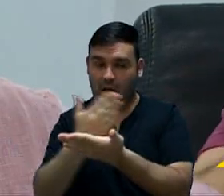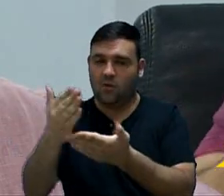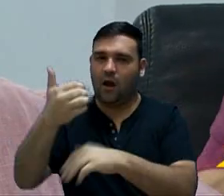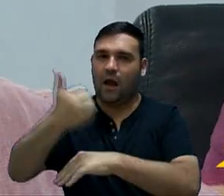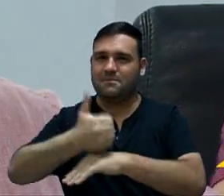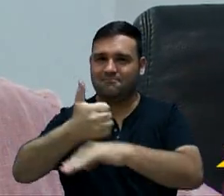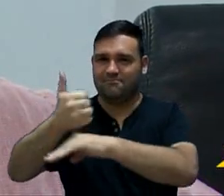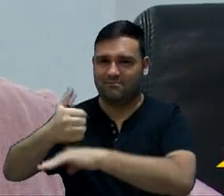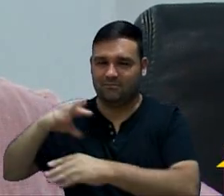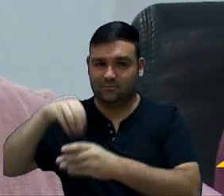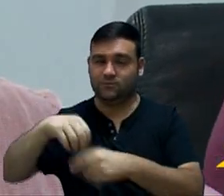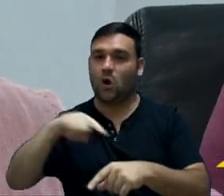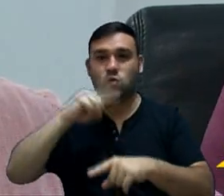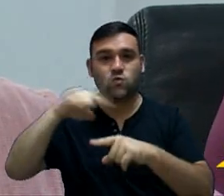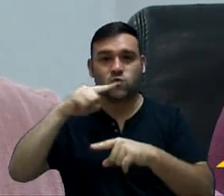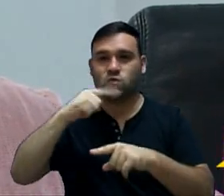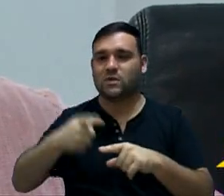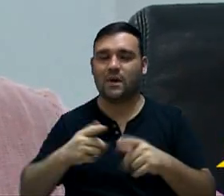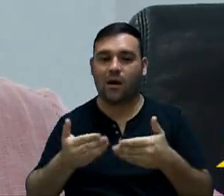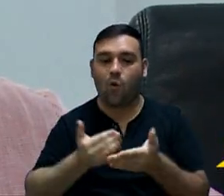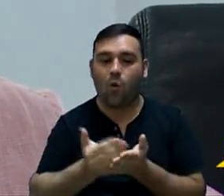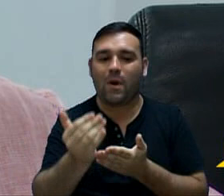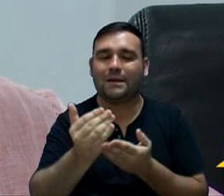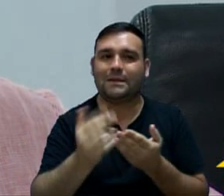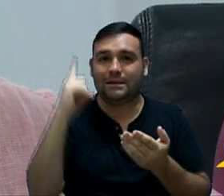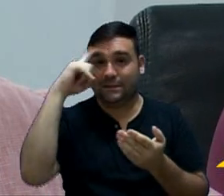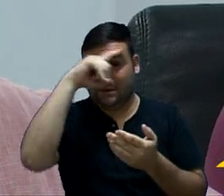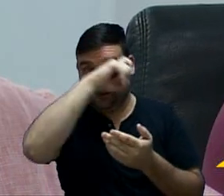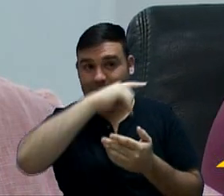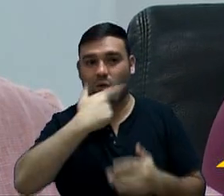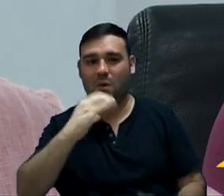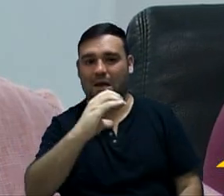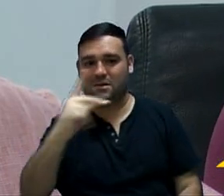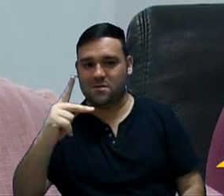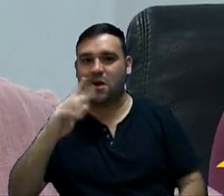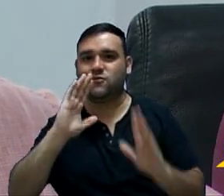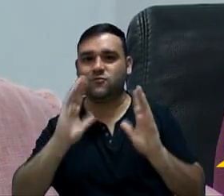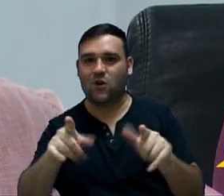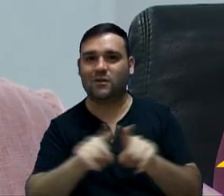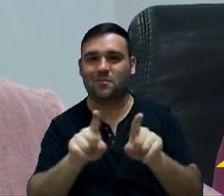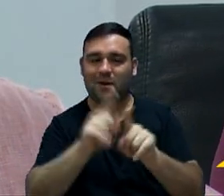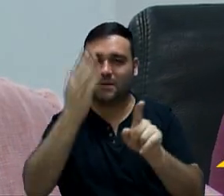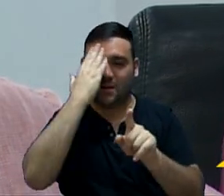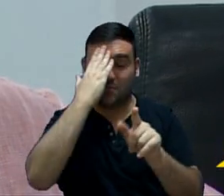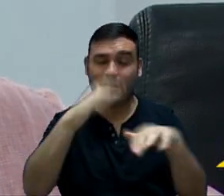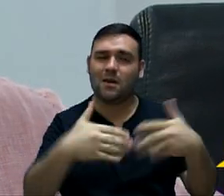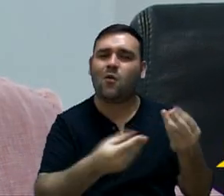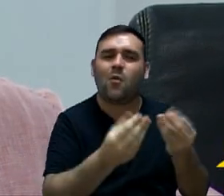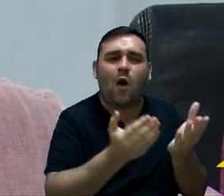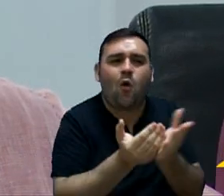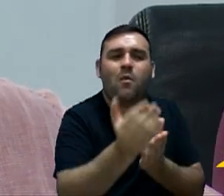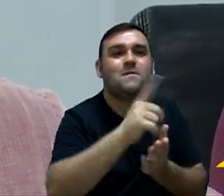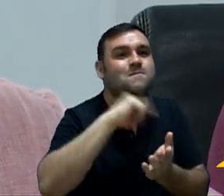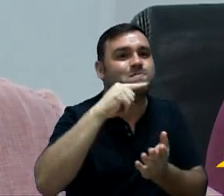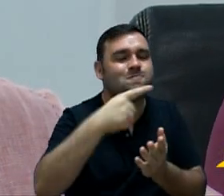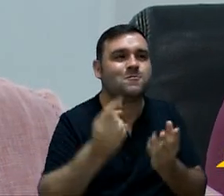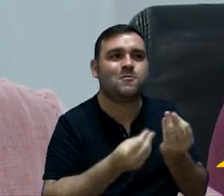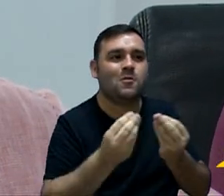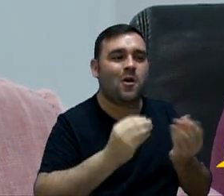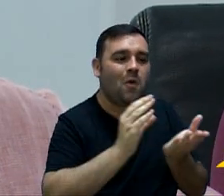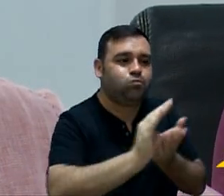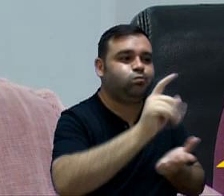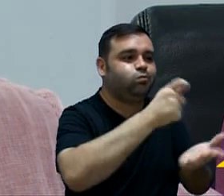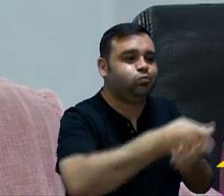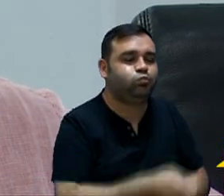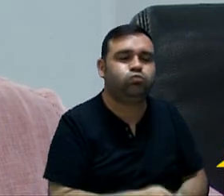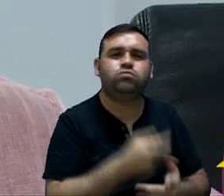veio de dentro de secretarias que não estão conseguindo dar o começo, o Cristiano Passos recebeu essa informação também, que não estão conseguindo começar o processo da emenda